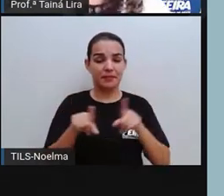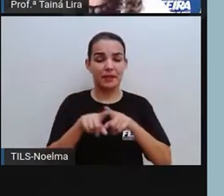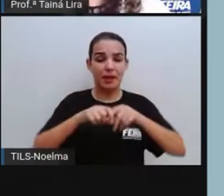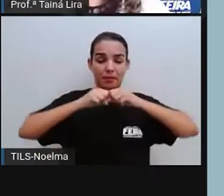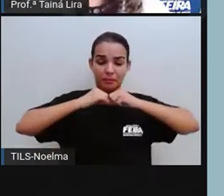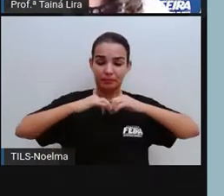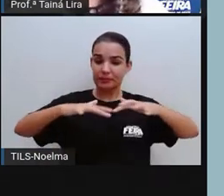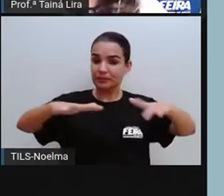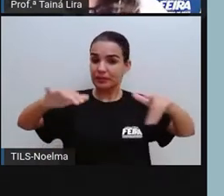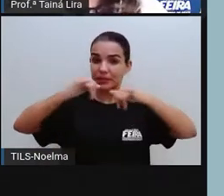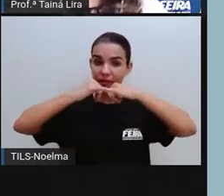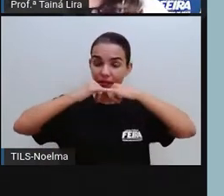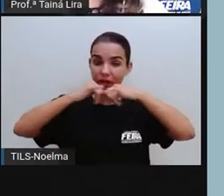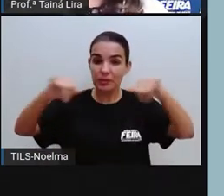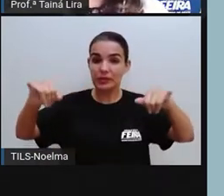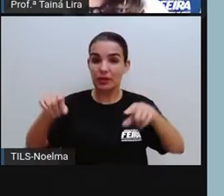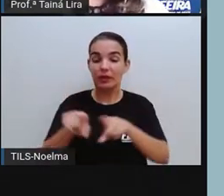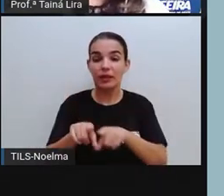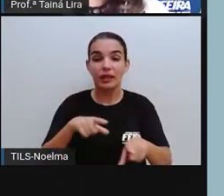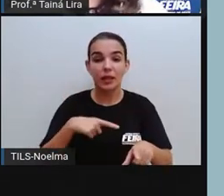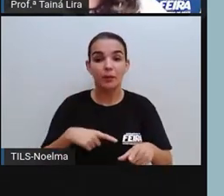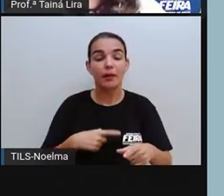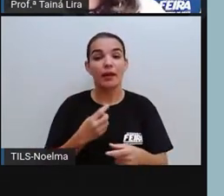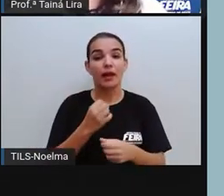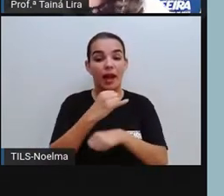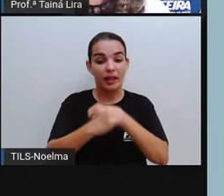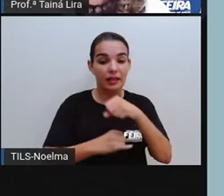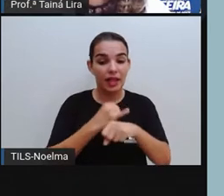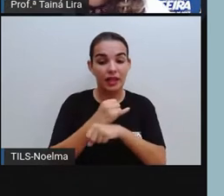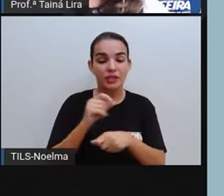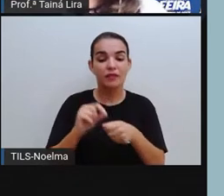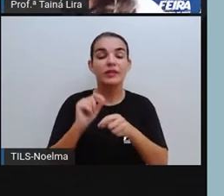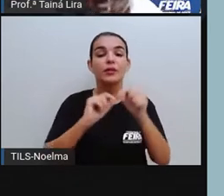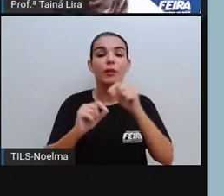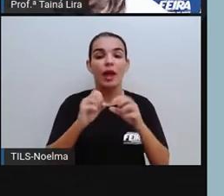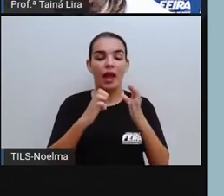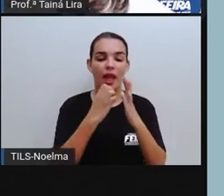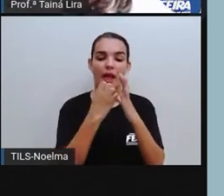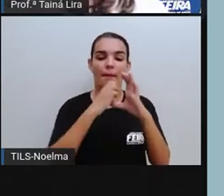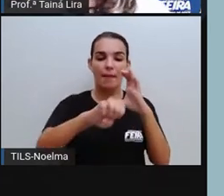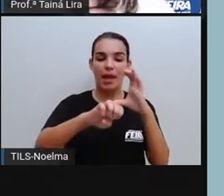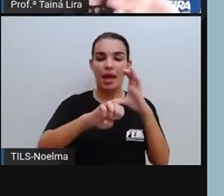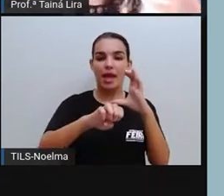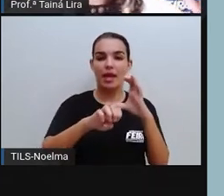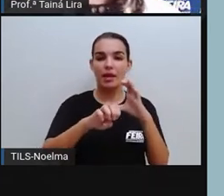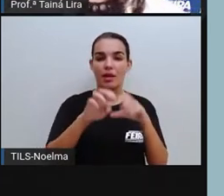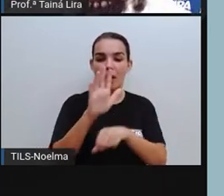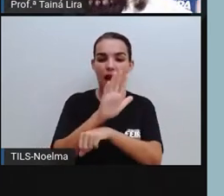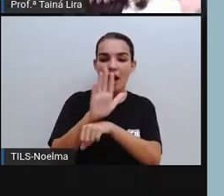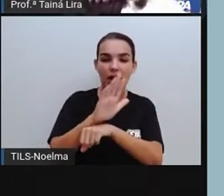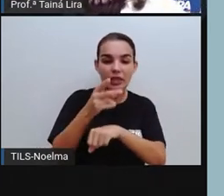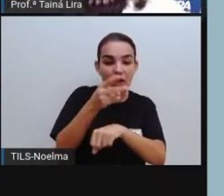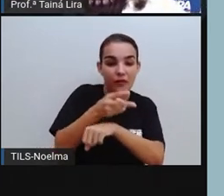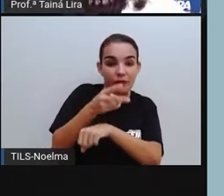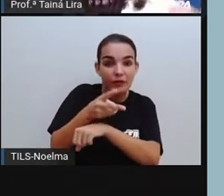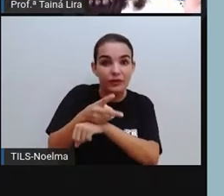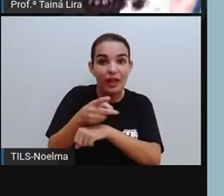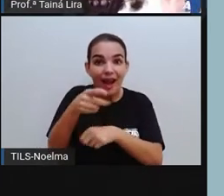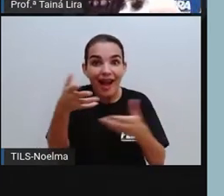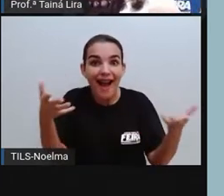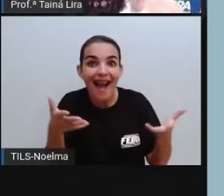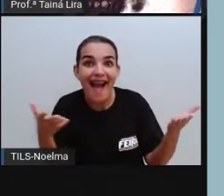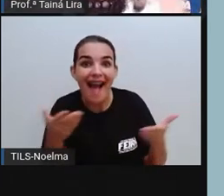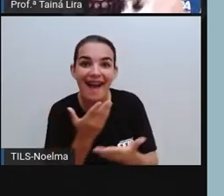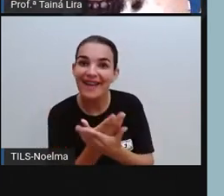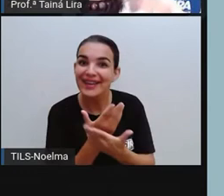através da internet a gente consegue fazer várias coisas, né? Mandar e-mail, assistir vídeos, até mesmo a videoaula.